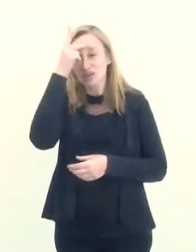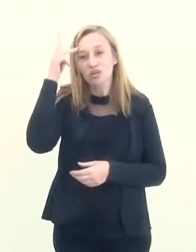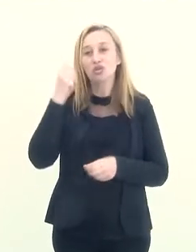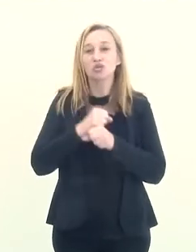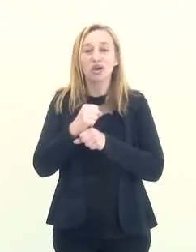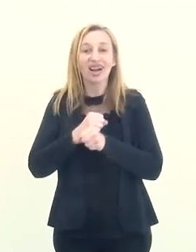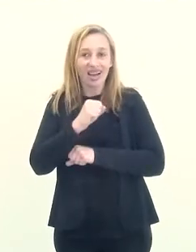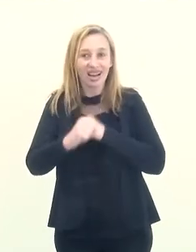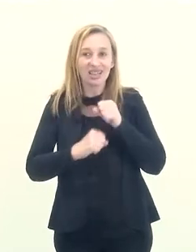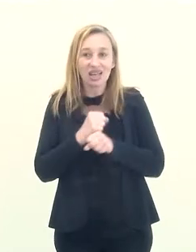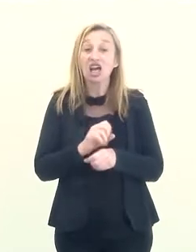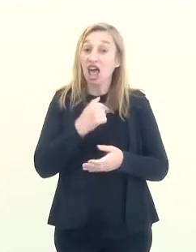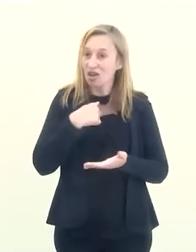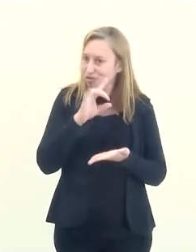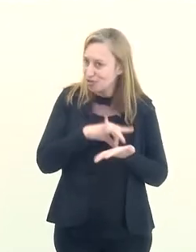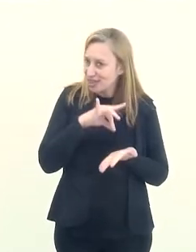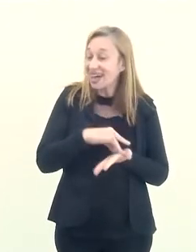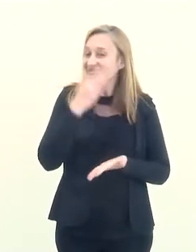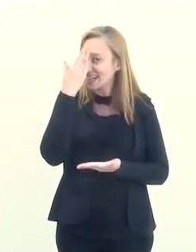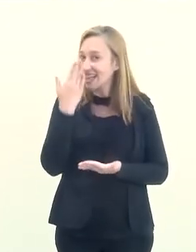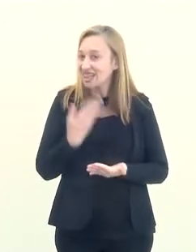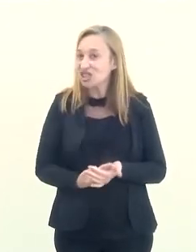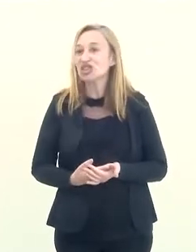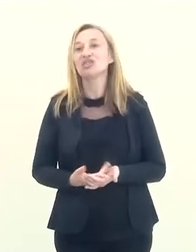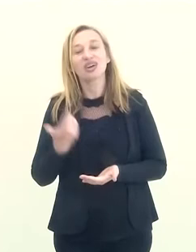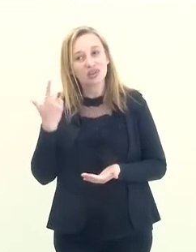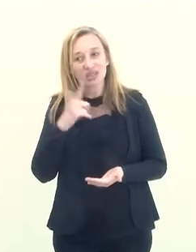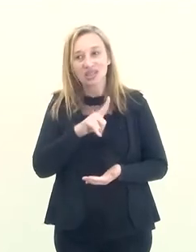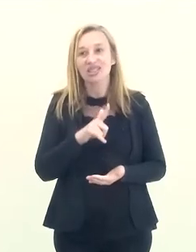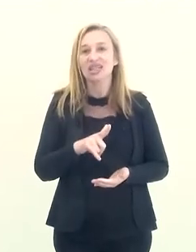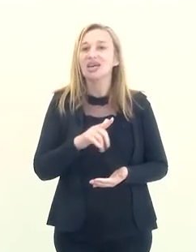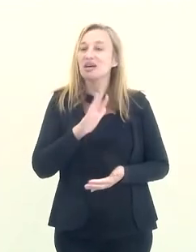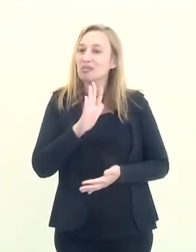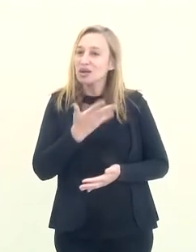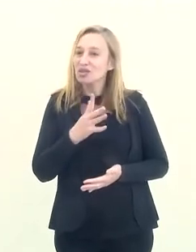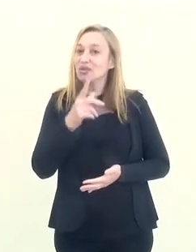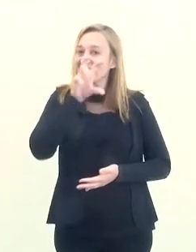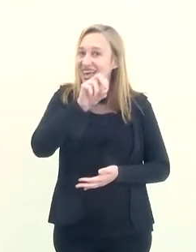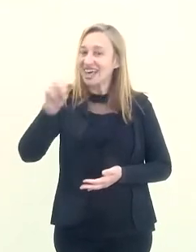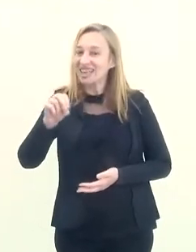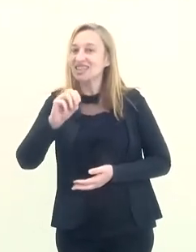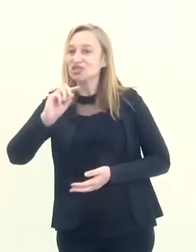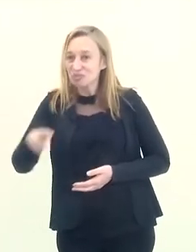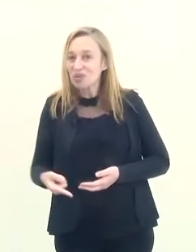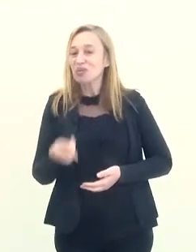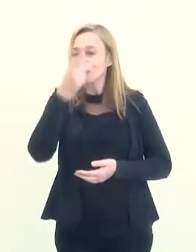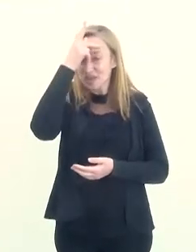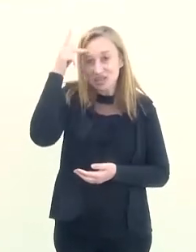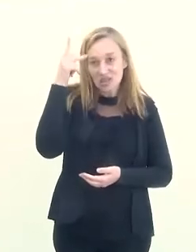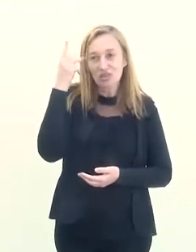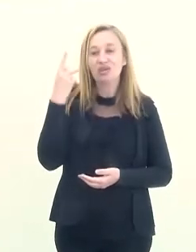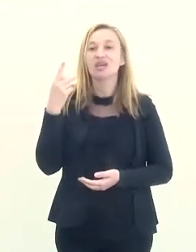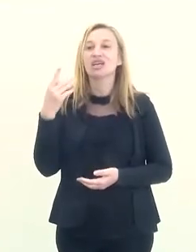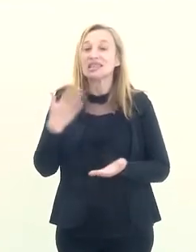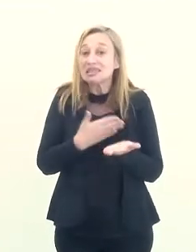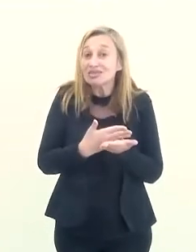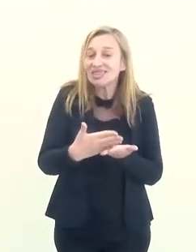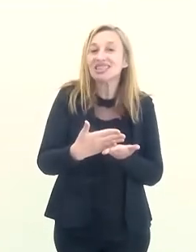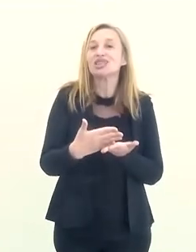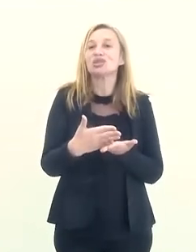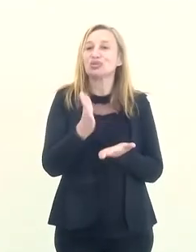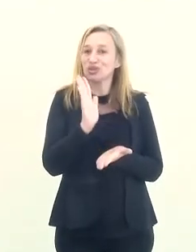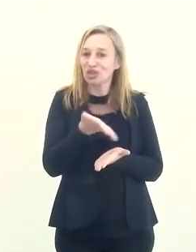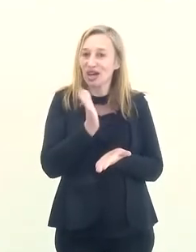verdade acredito que a gente vai atingir pelo menos 500 mil pessoas logo no início e fazer